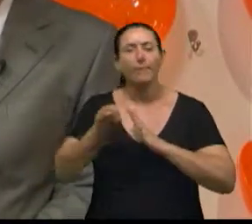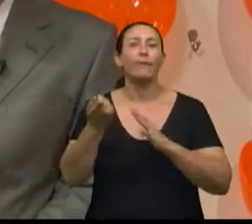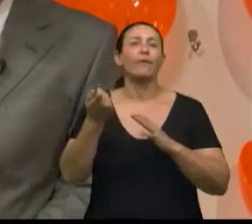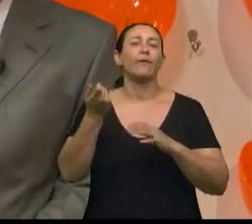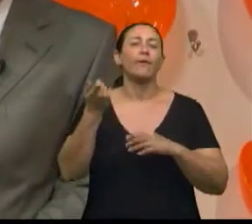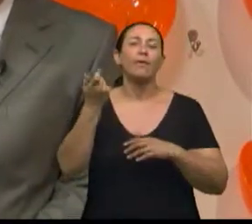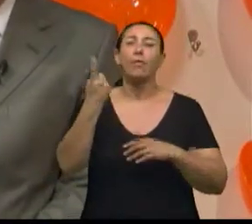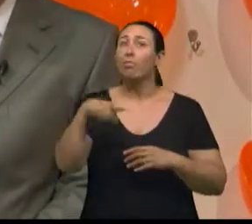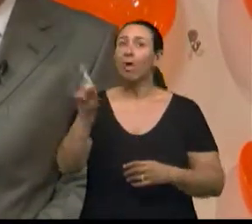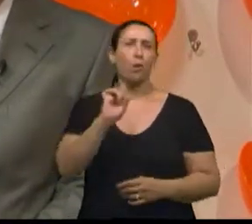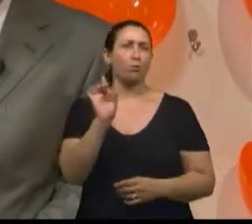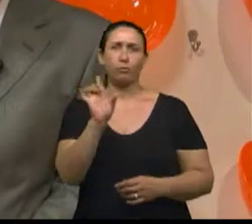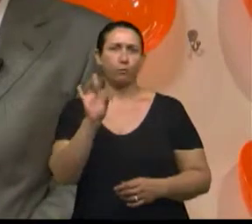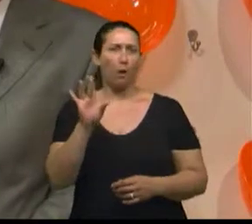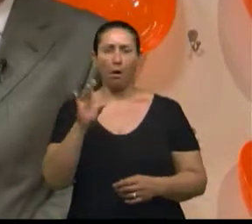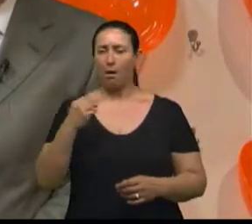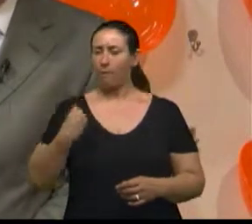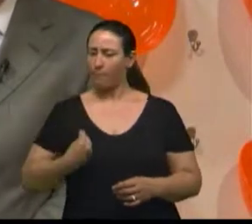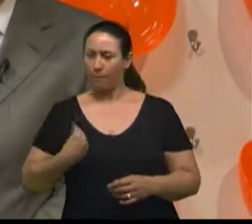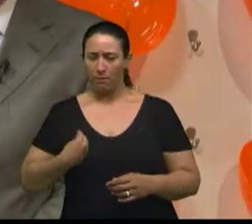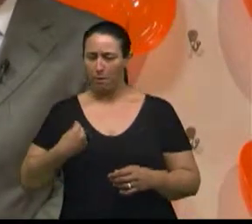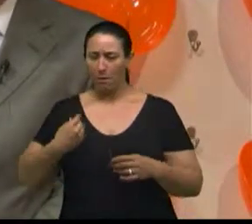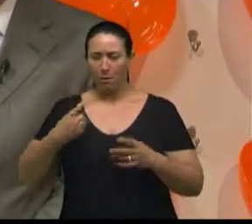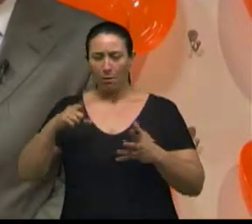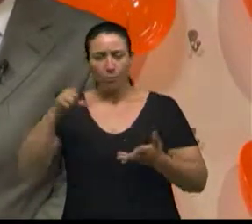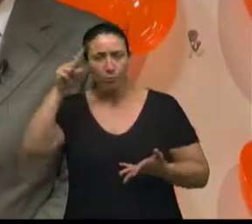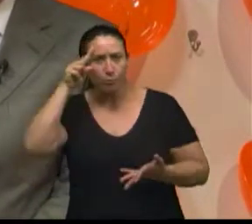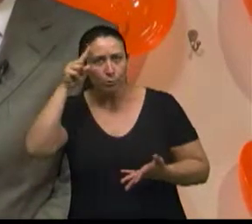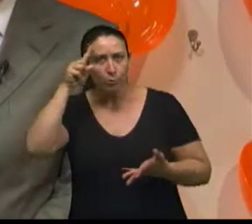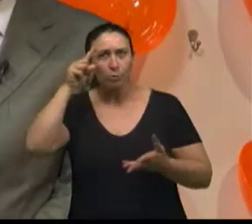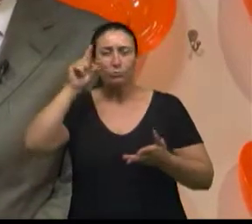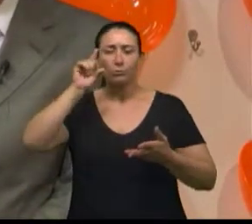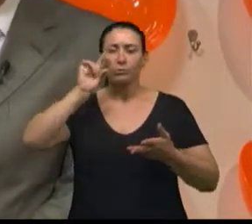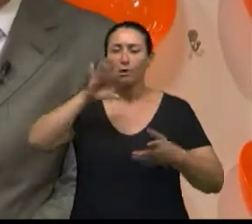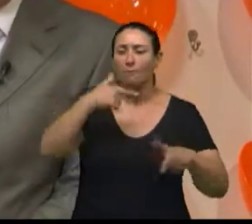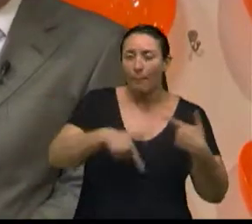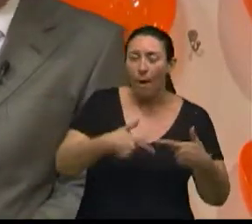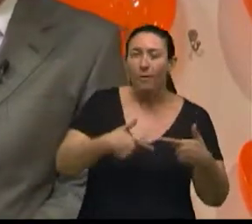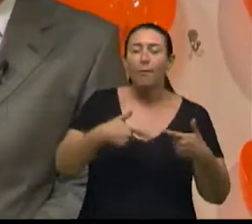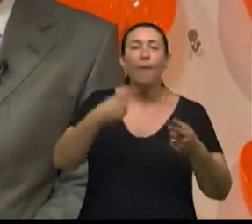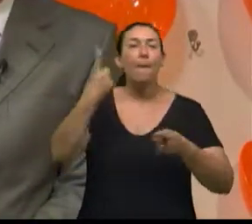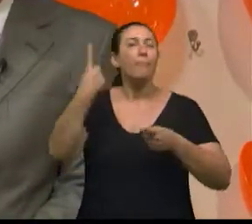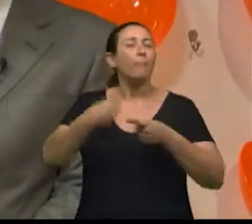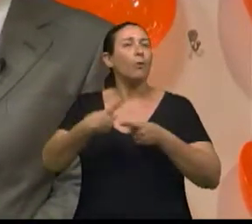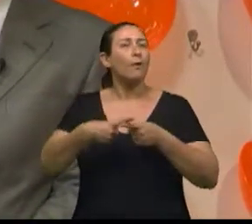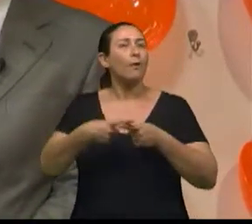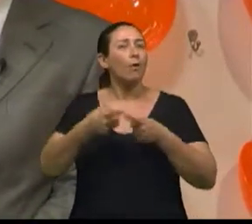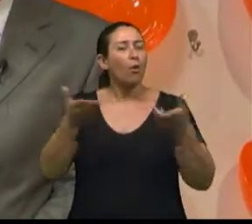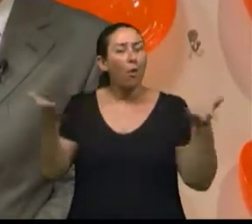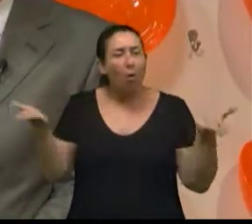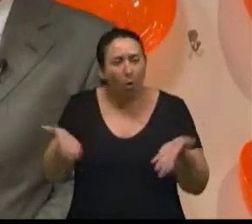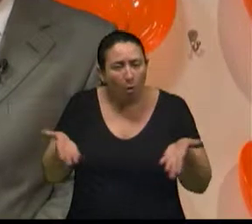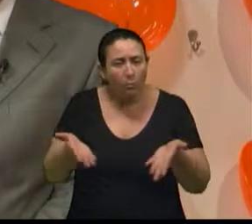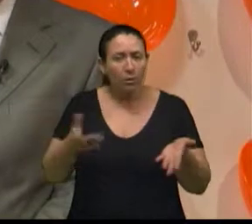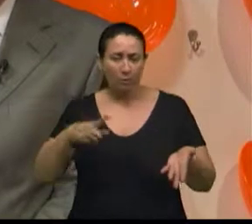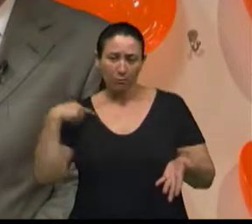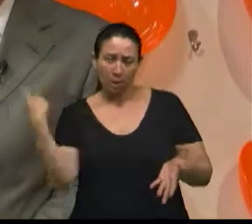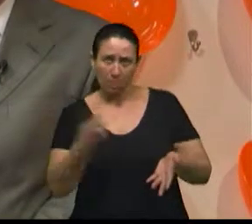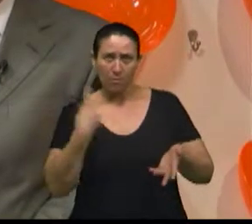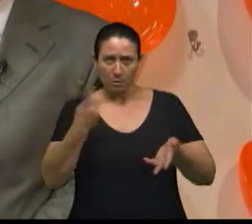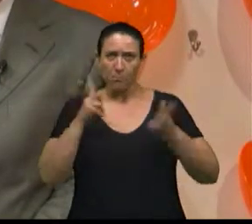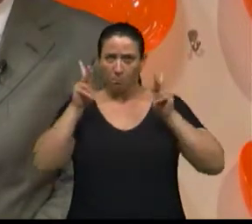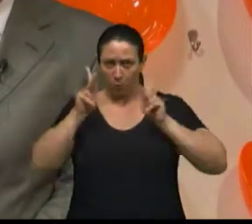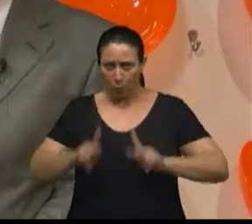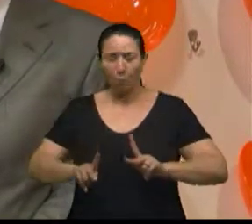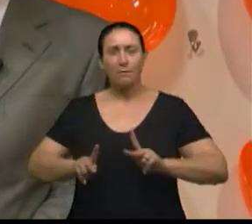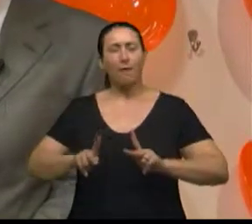não só para a vida útil do dia a dia como para o trabalho, porque hoje as nossas pessoas da terceira